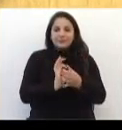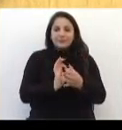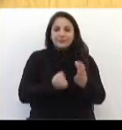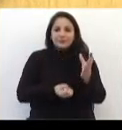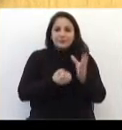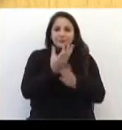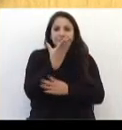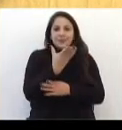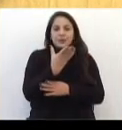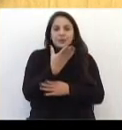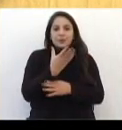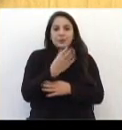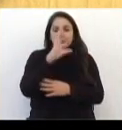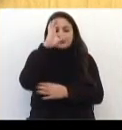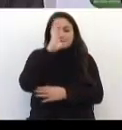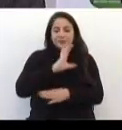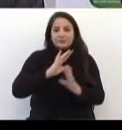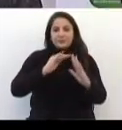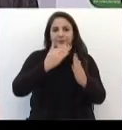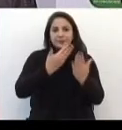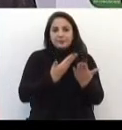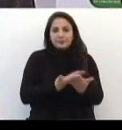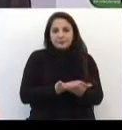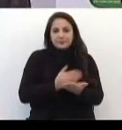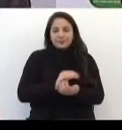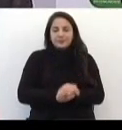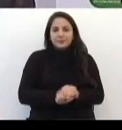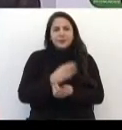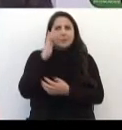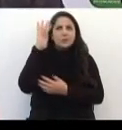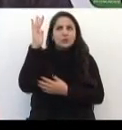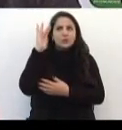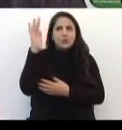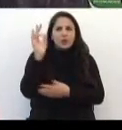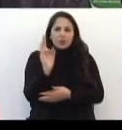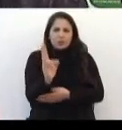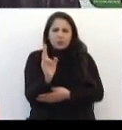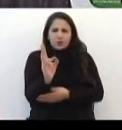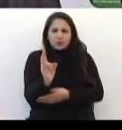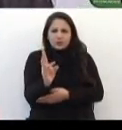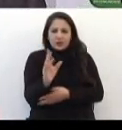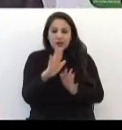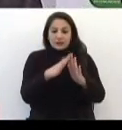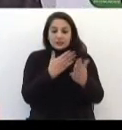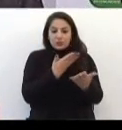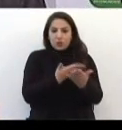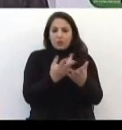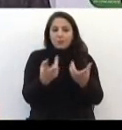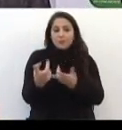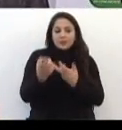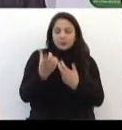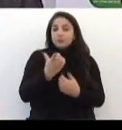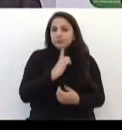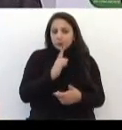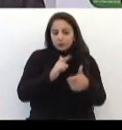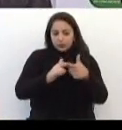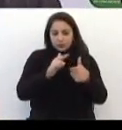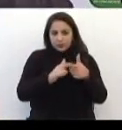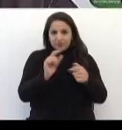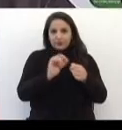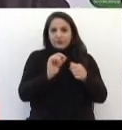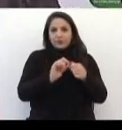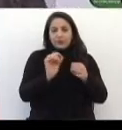programa Cidadania nas escolas Vamos imaginar a drogadição A escola percebe, tem aí o problema, faz o